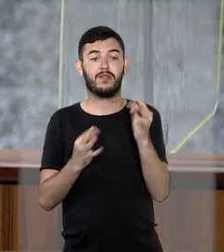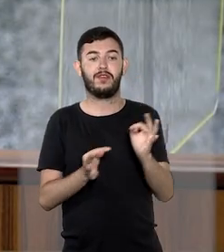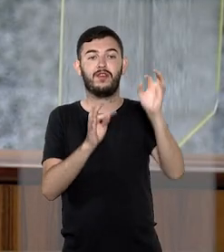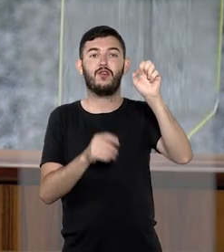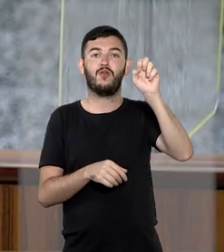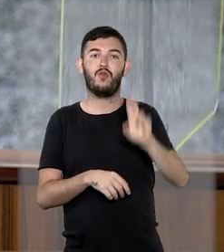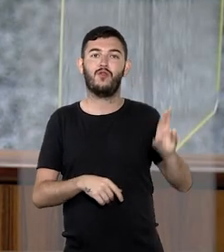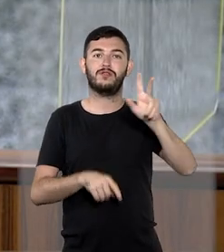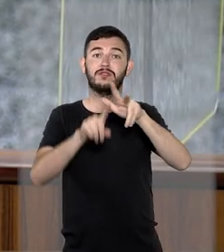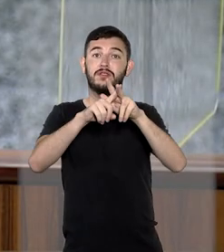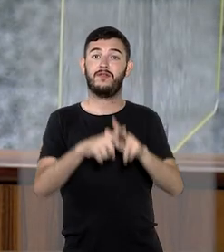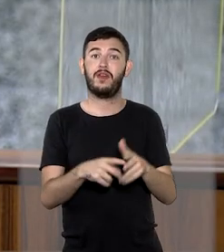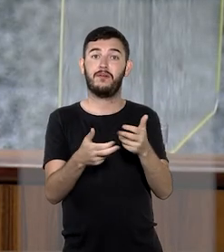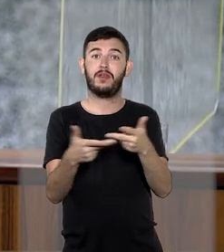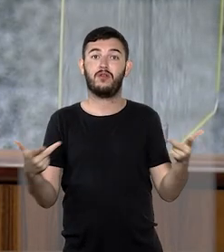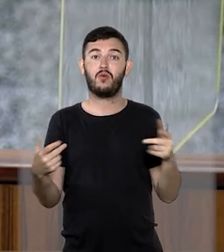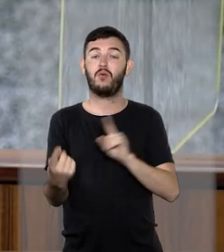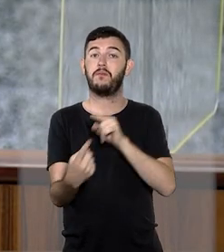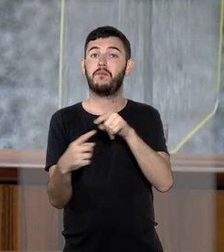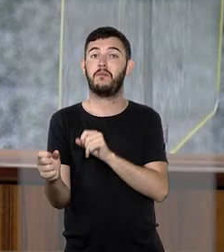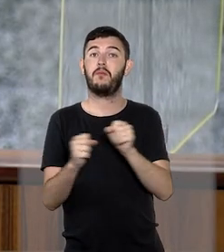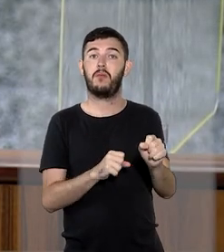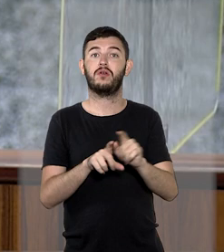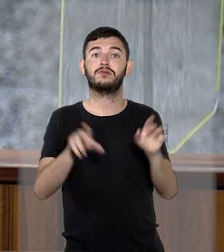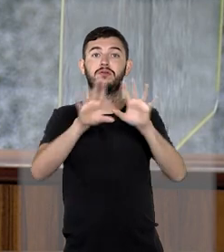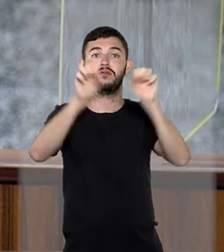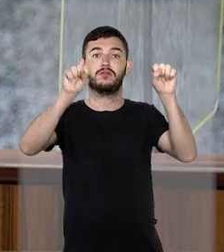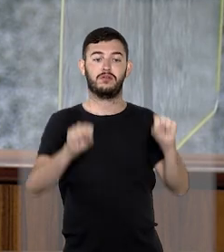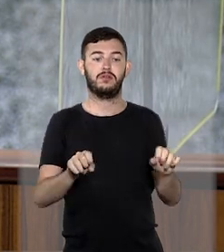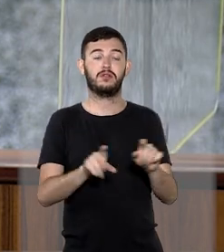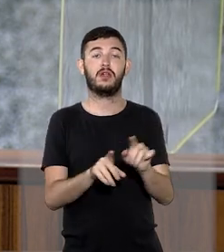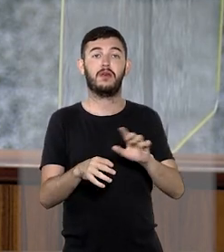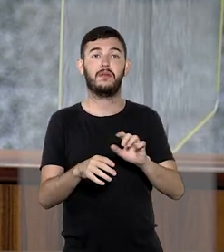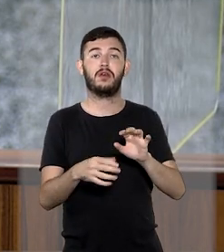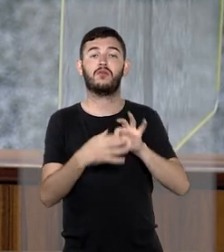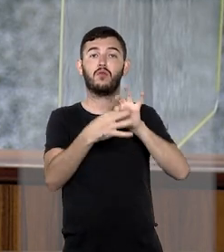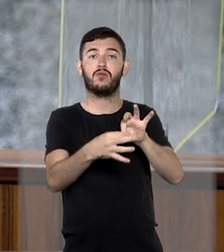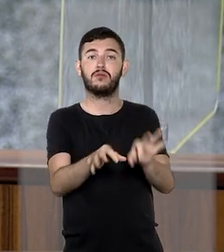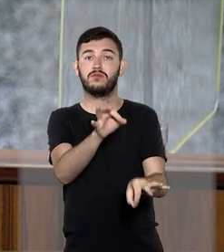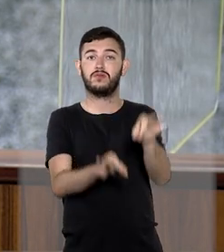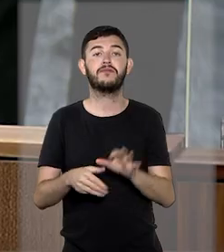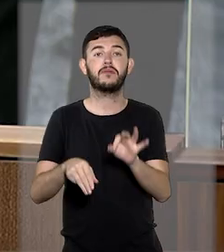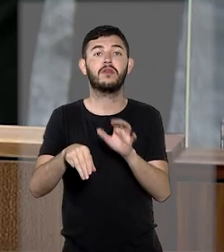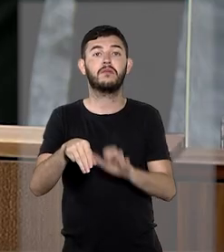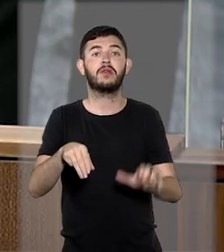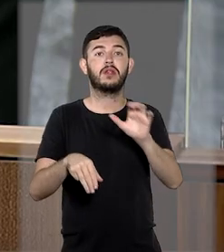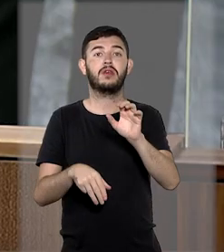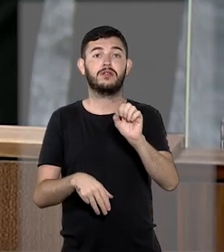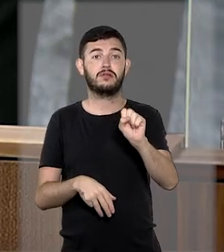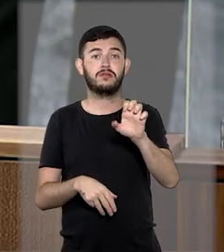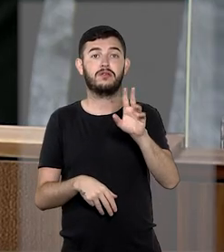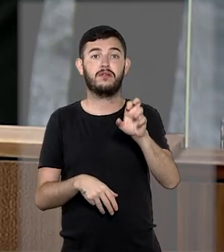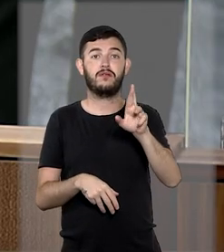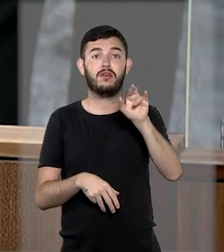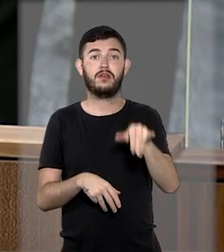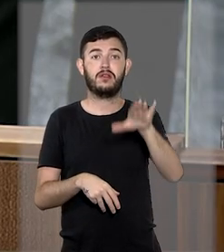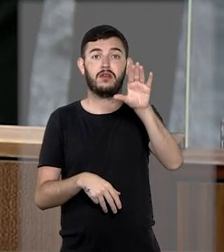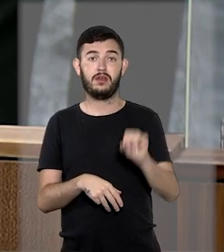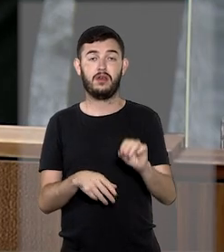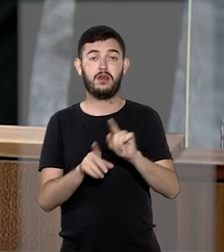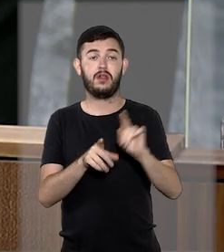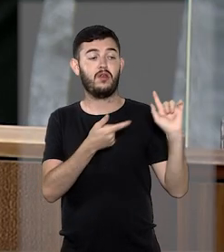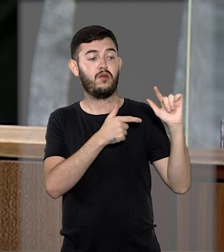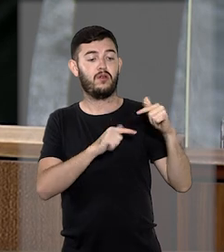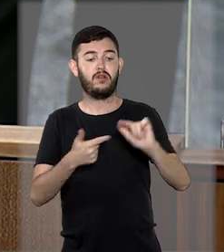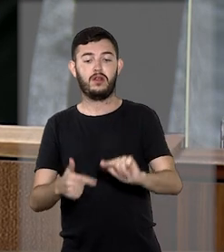inclusive o uso de ferramentas modernas para o aprimoramento do sistema judicial. O ministro Sanseverino deixa